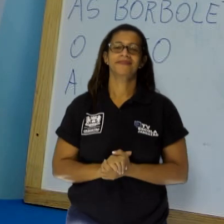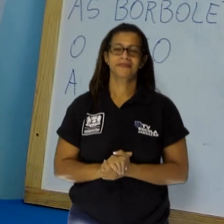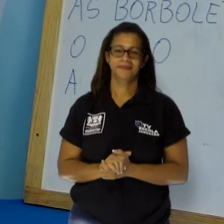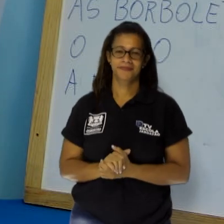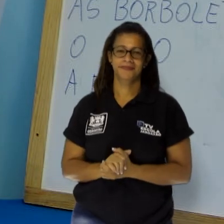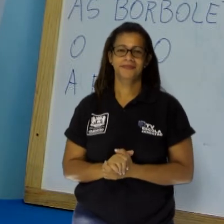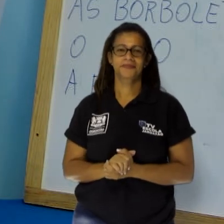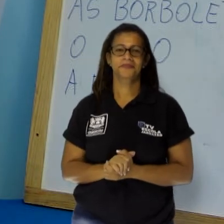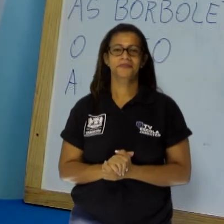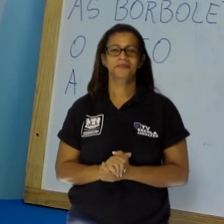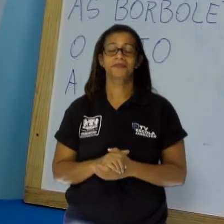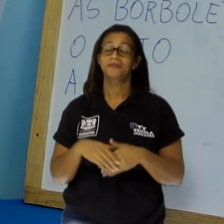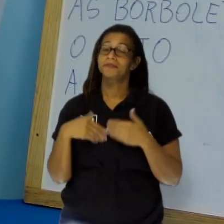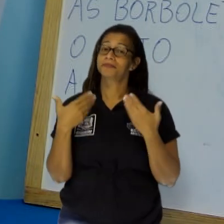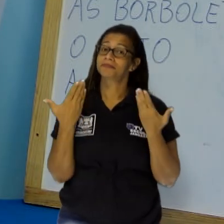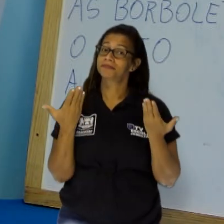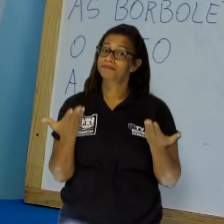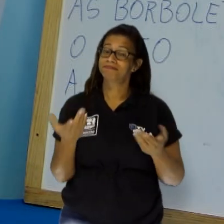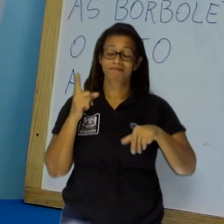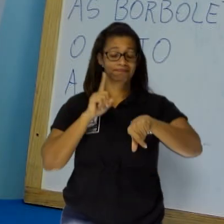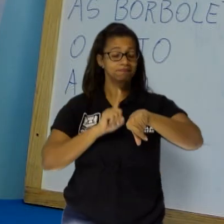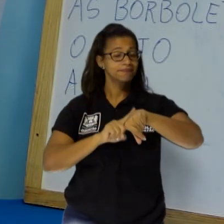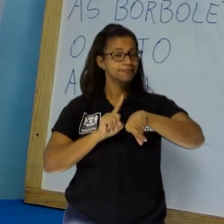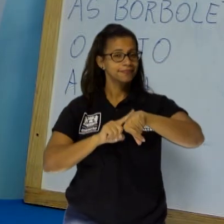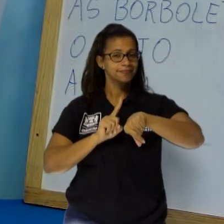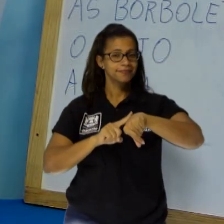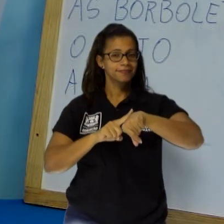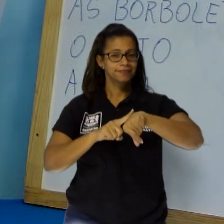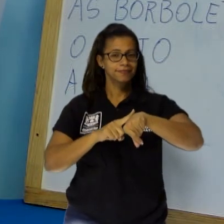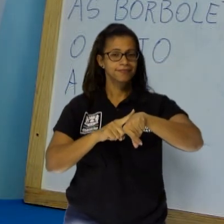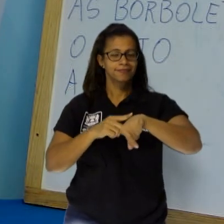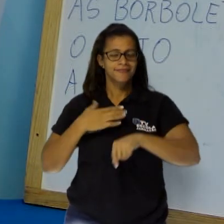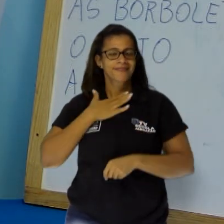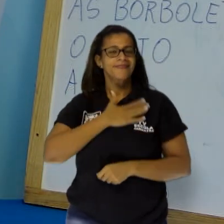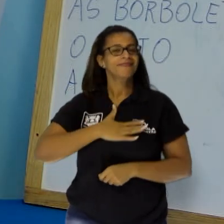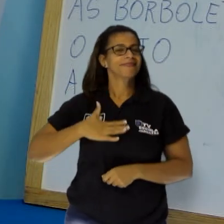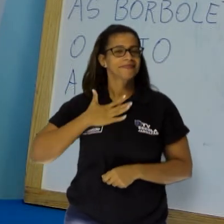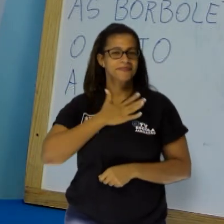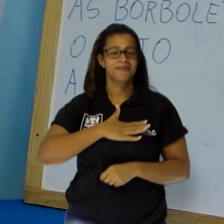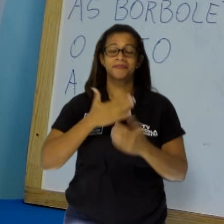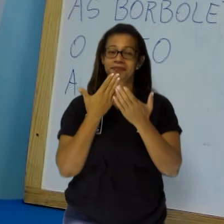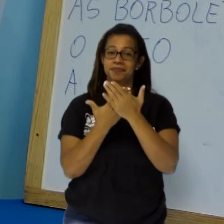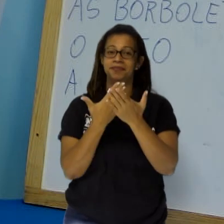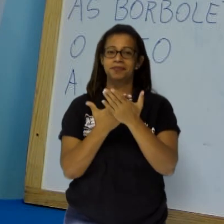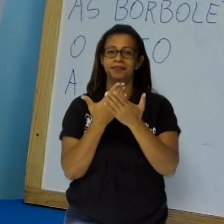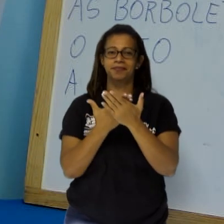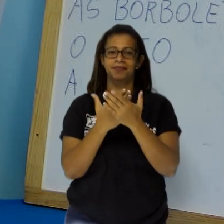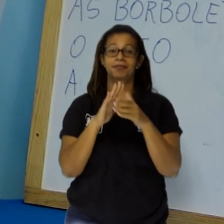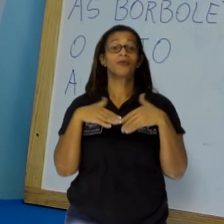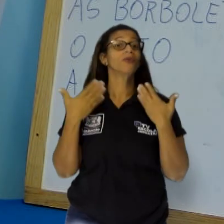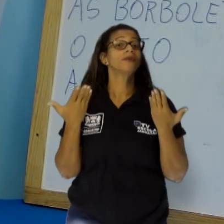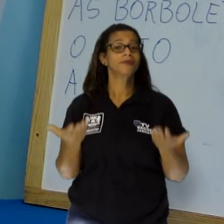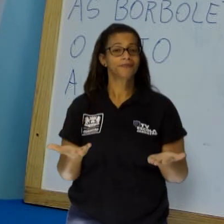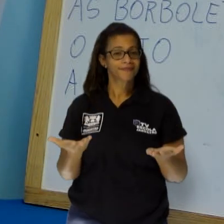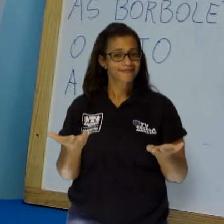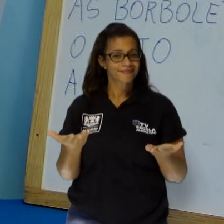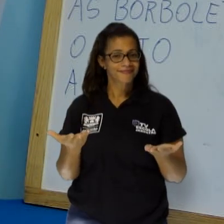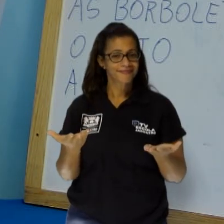está chegando o momento que eu mais amo Em todas as nossas aulas Quem consegue lembrar qual é o